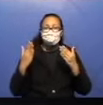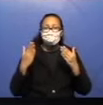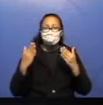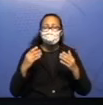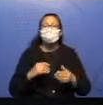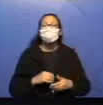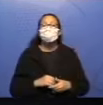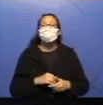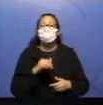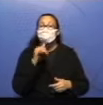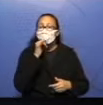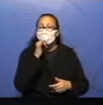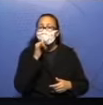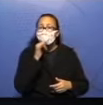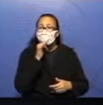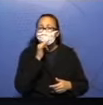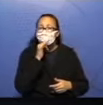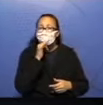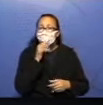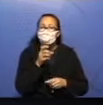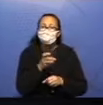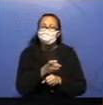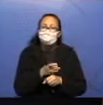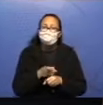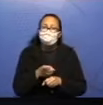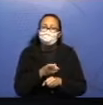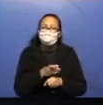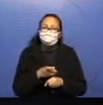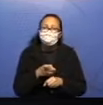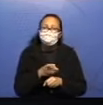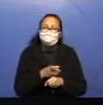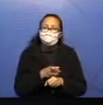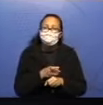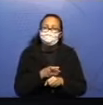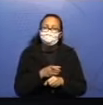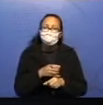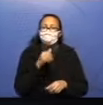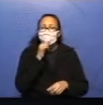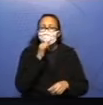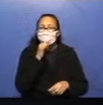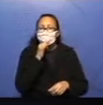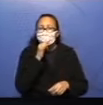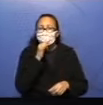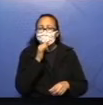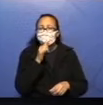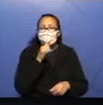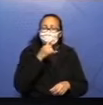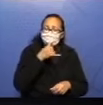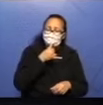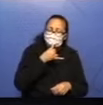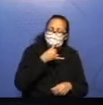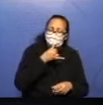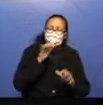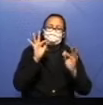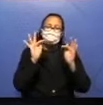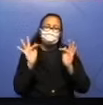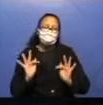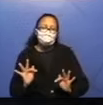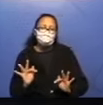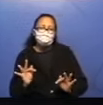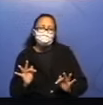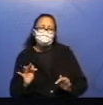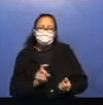Olha lá. Usamos adjetivos para dizer se a personagem está triste, feliz, com raiva ou